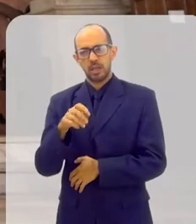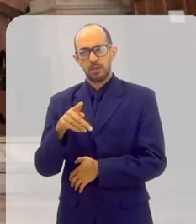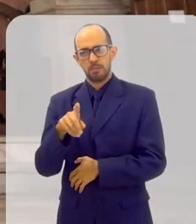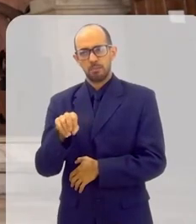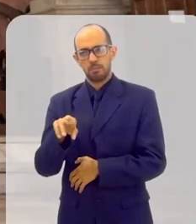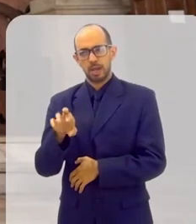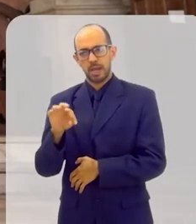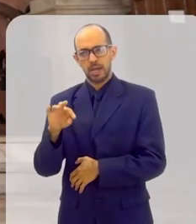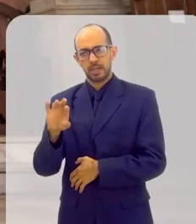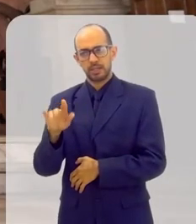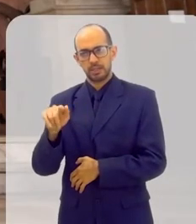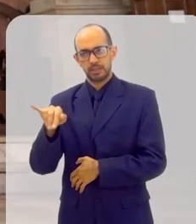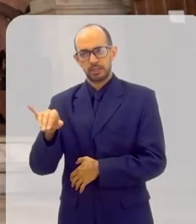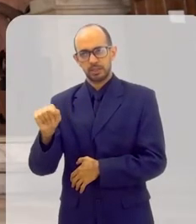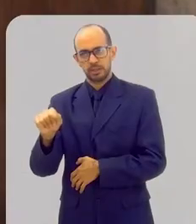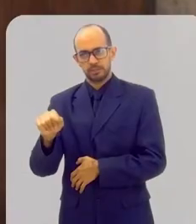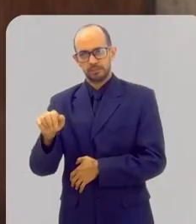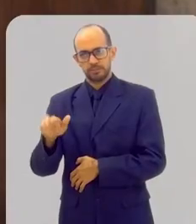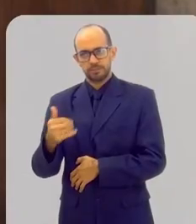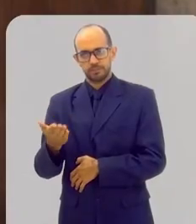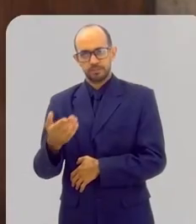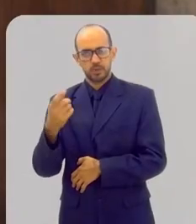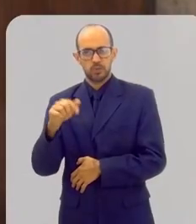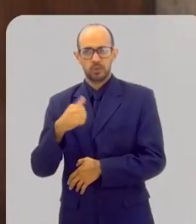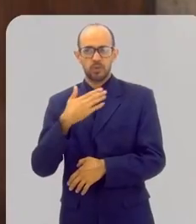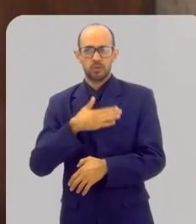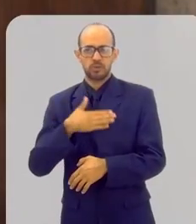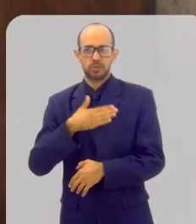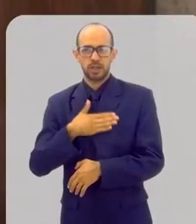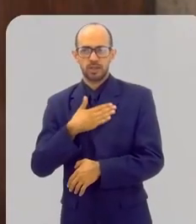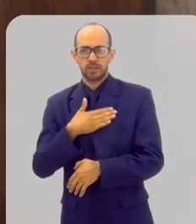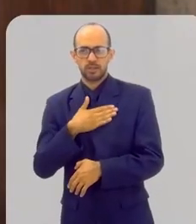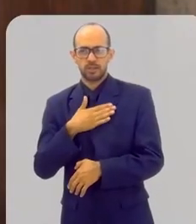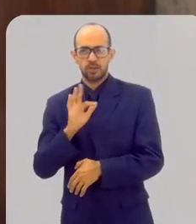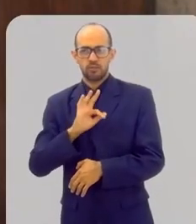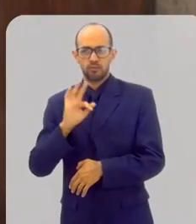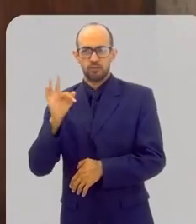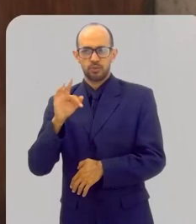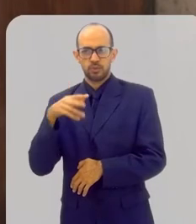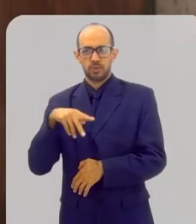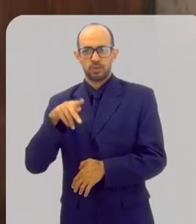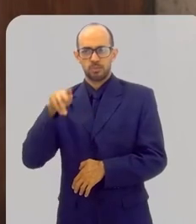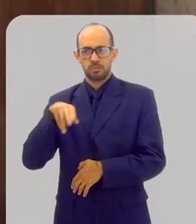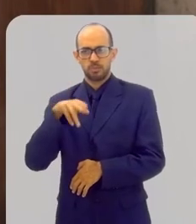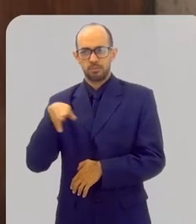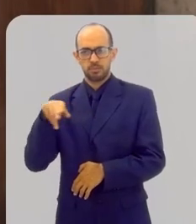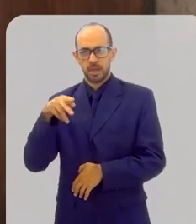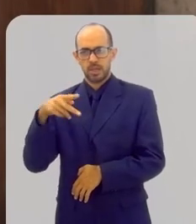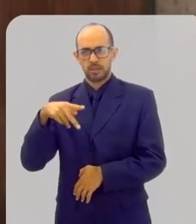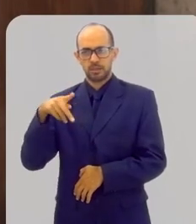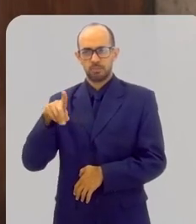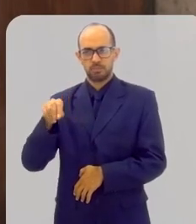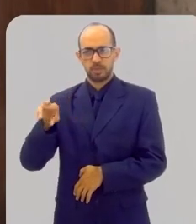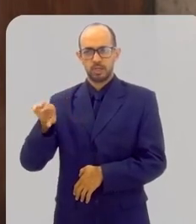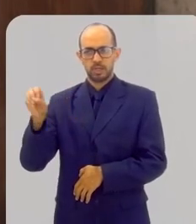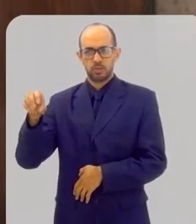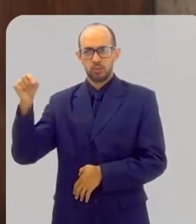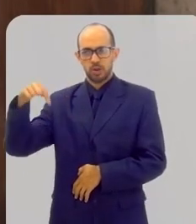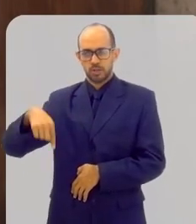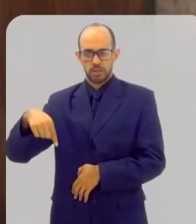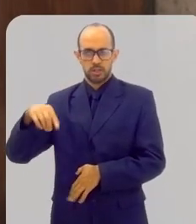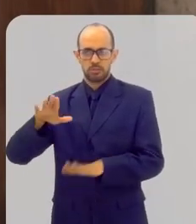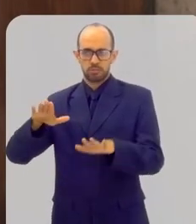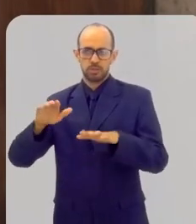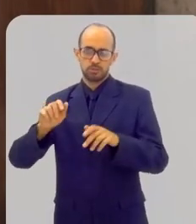é o nome que nós damos à diocese, pega o território nacional inteiro. Então, embora eu gostaria de ter o futuro padre Pedro Lucas do nosso lado,